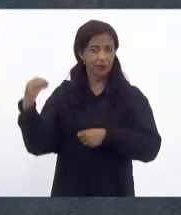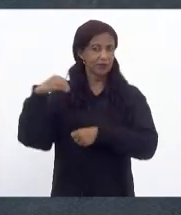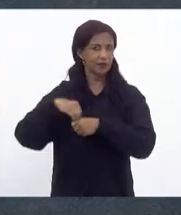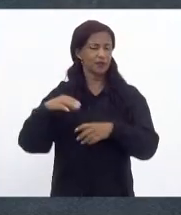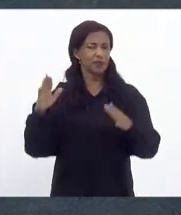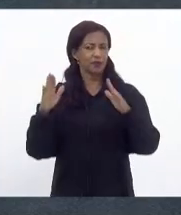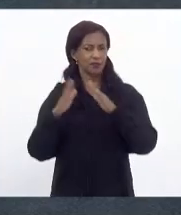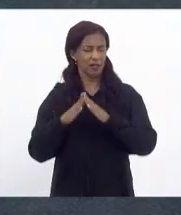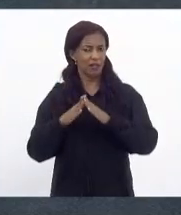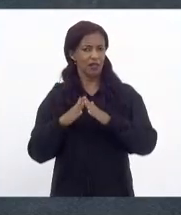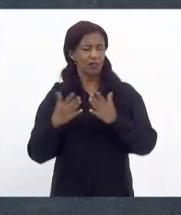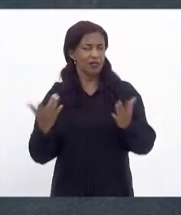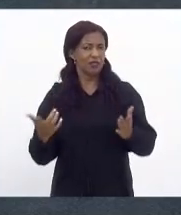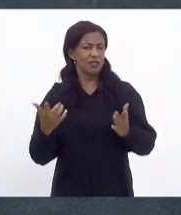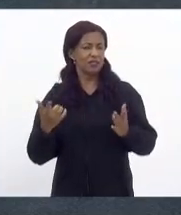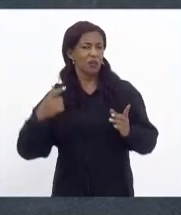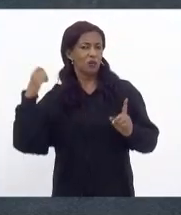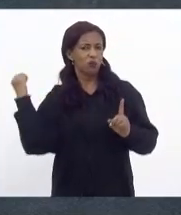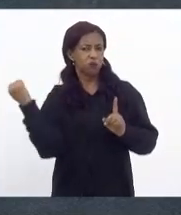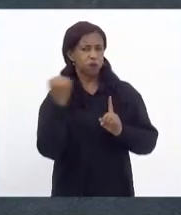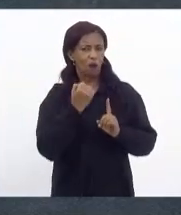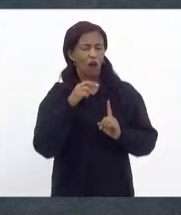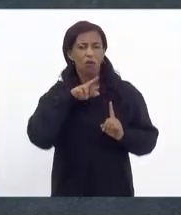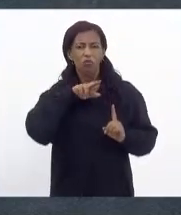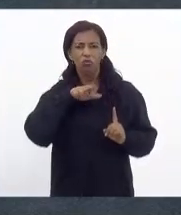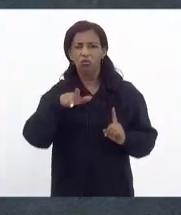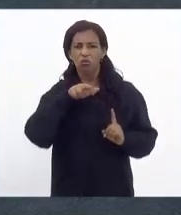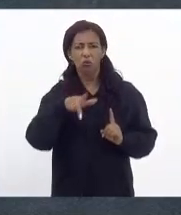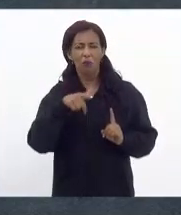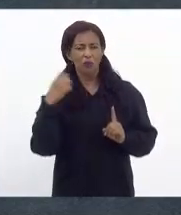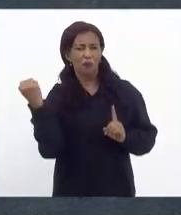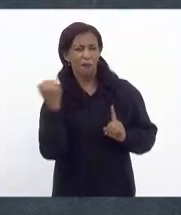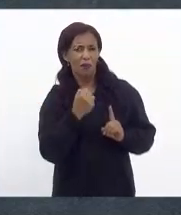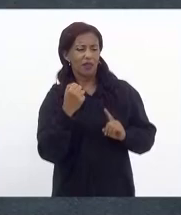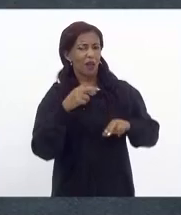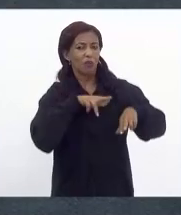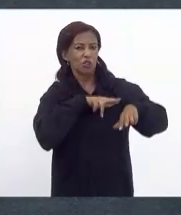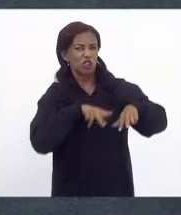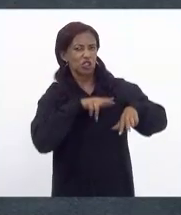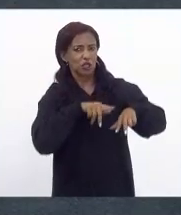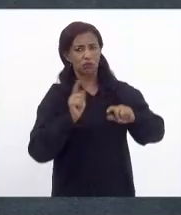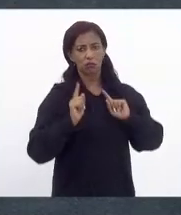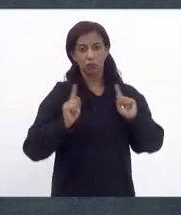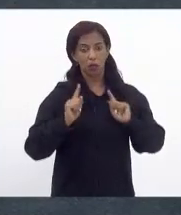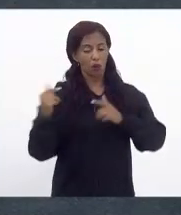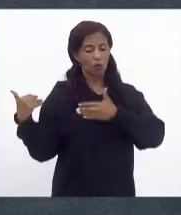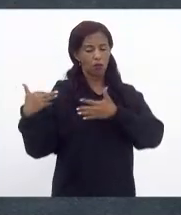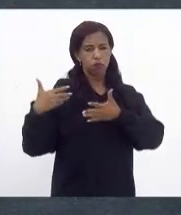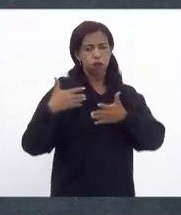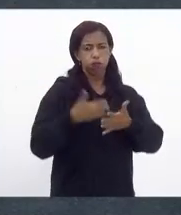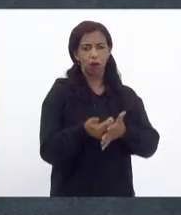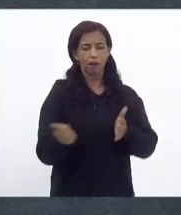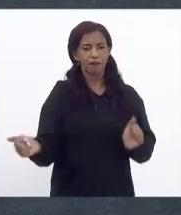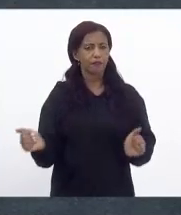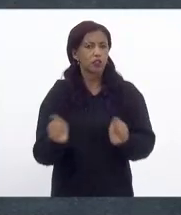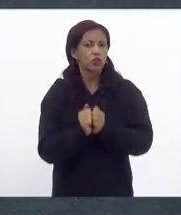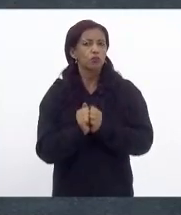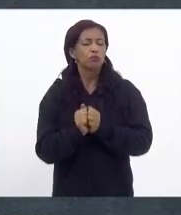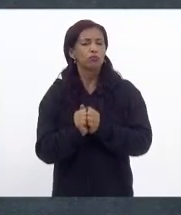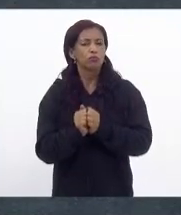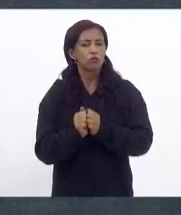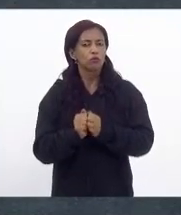simplesmente matar essa mulher por sua condição de gênero ele vem acoplado de